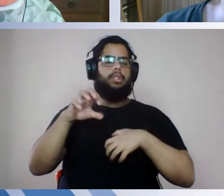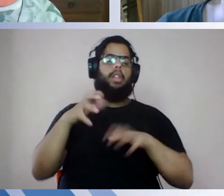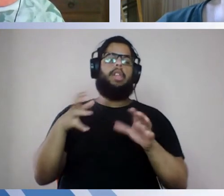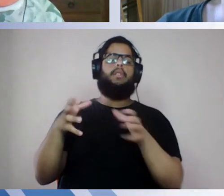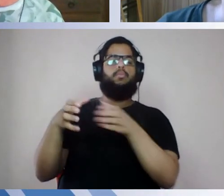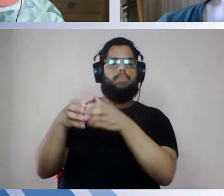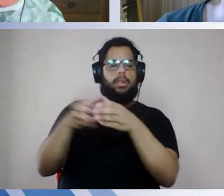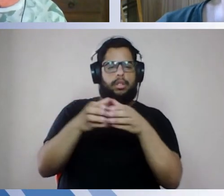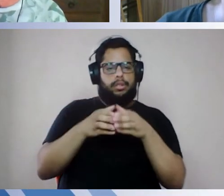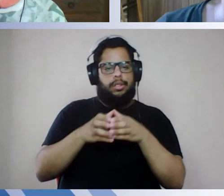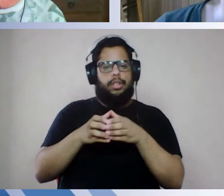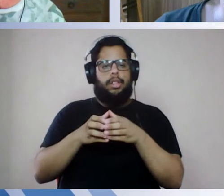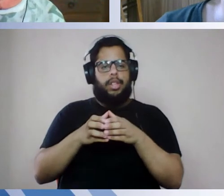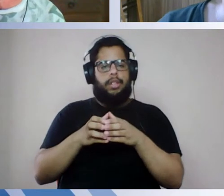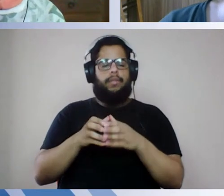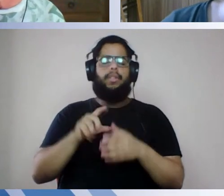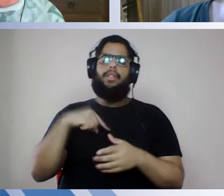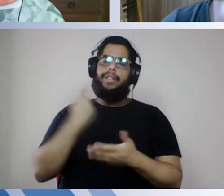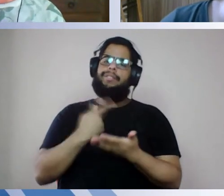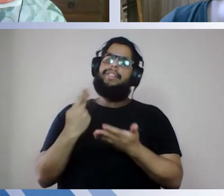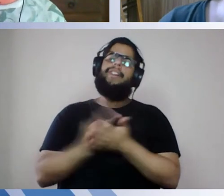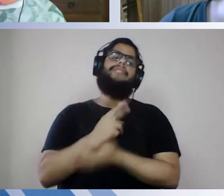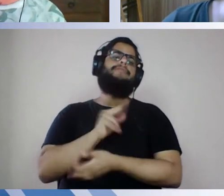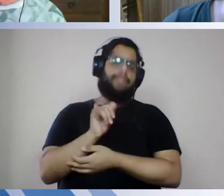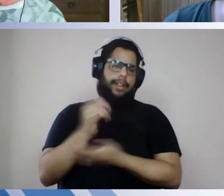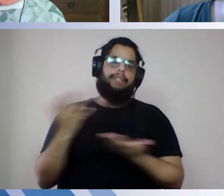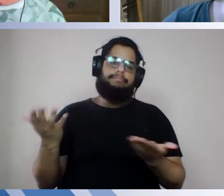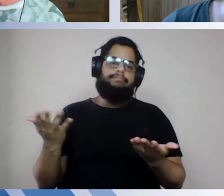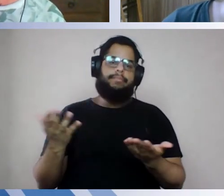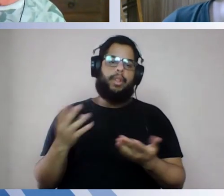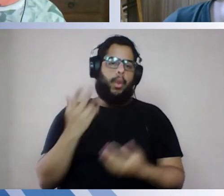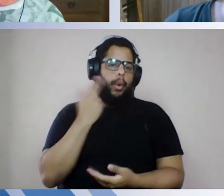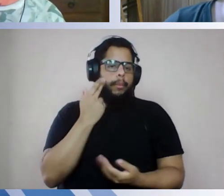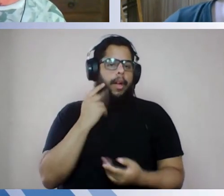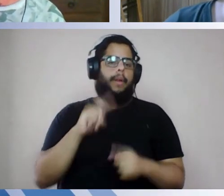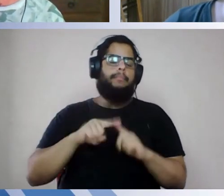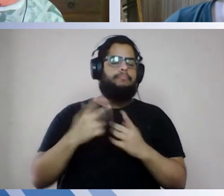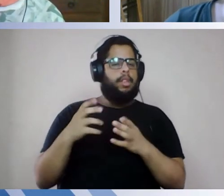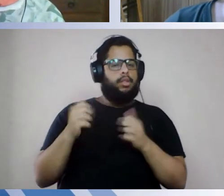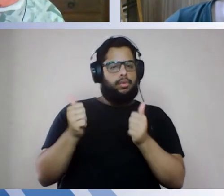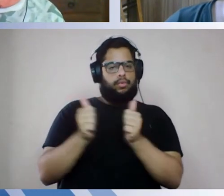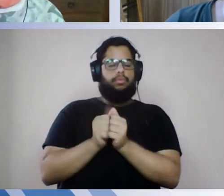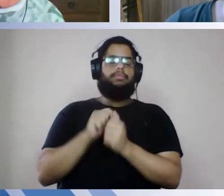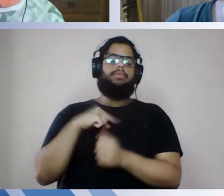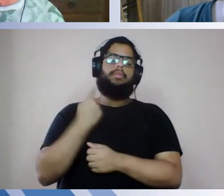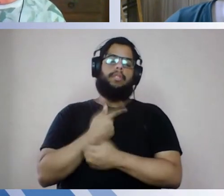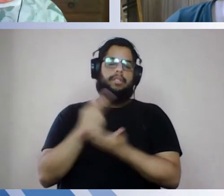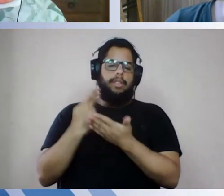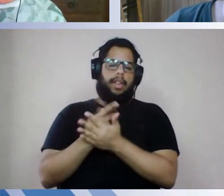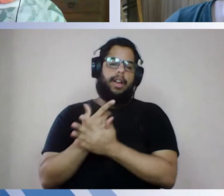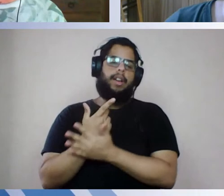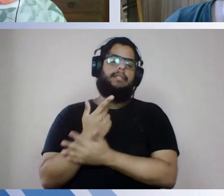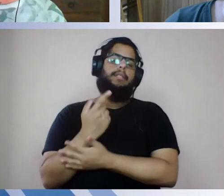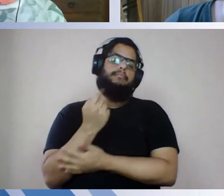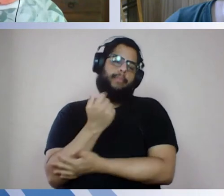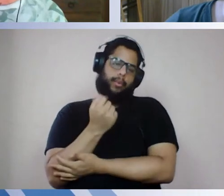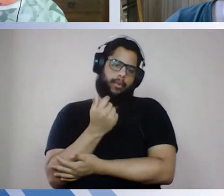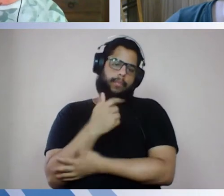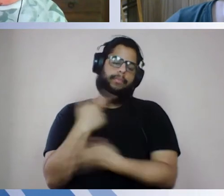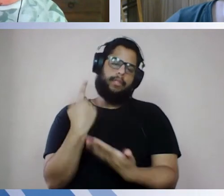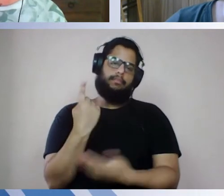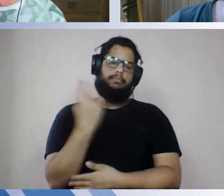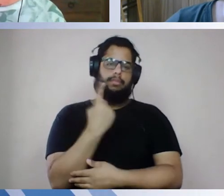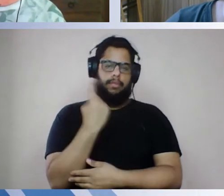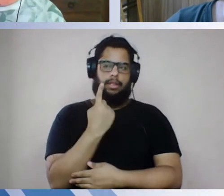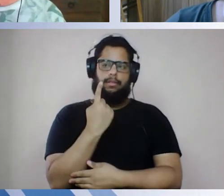errar muito, com certeza, já devemos estar errados muito já, né, mas juntos a nossa chance de errar é menor, né, e pela primeira vez